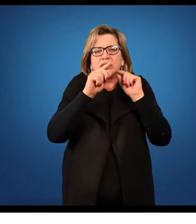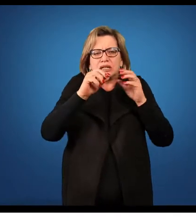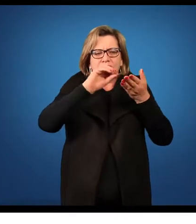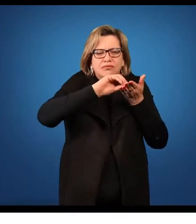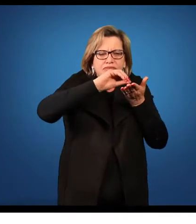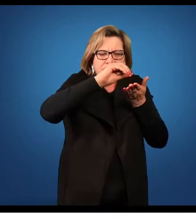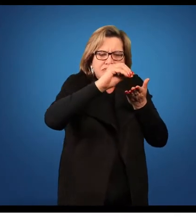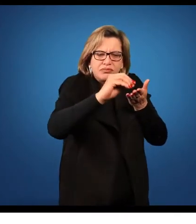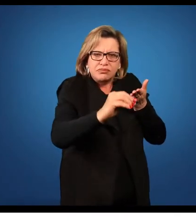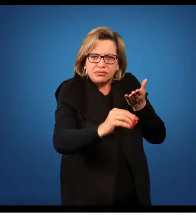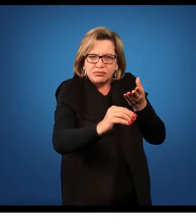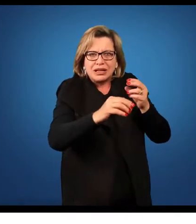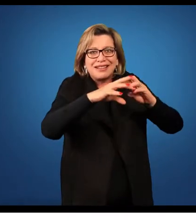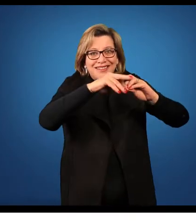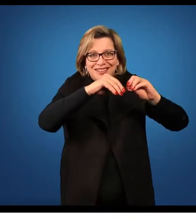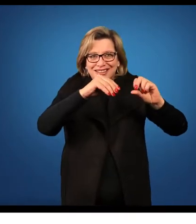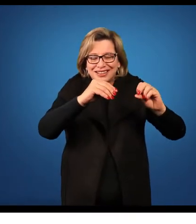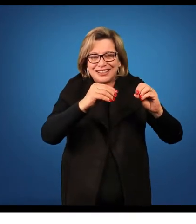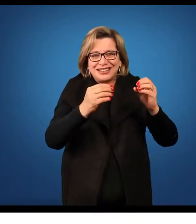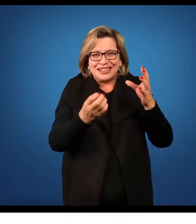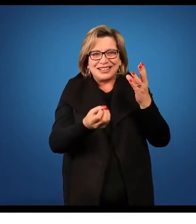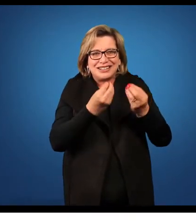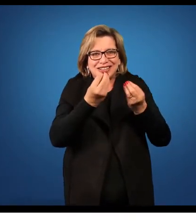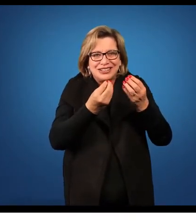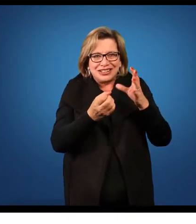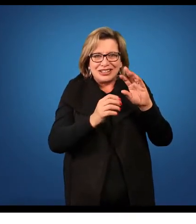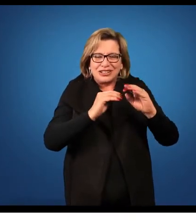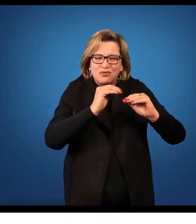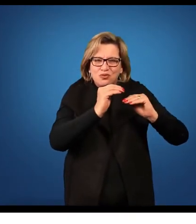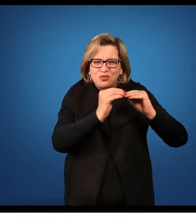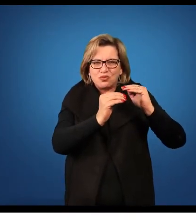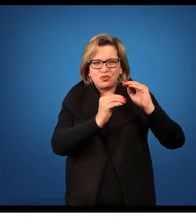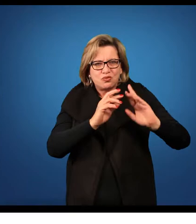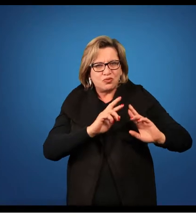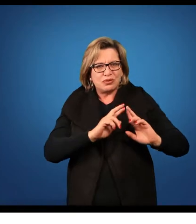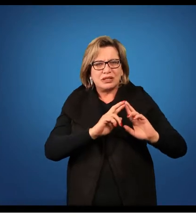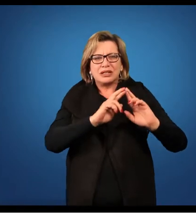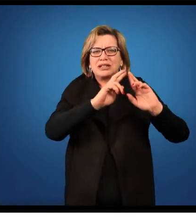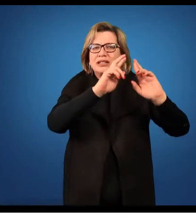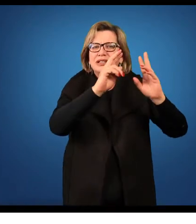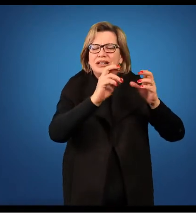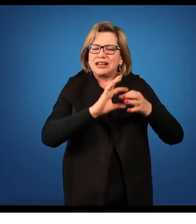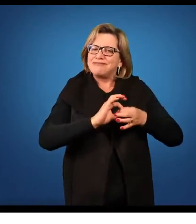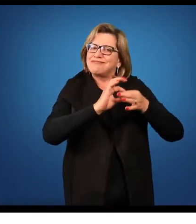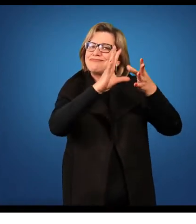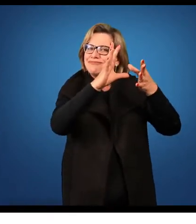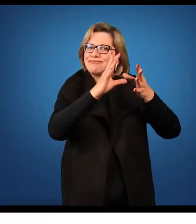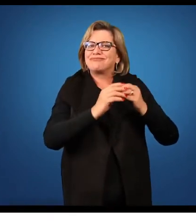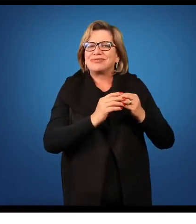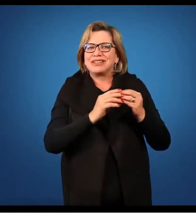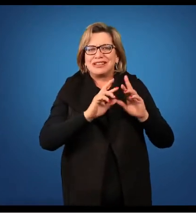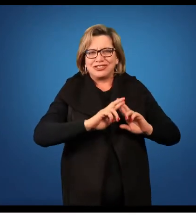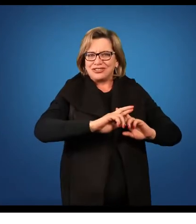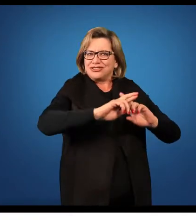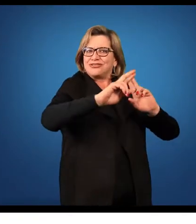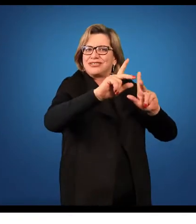irá cair sobre o substrato e o gametófito irá desenvolver-se de forma completamente livre também. Diferentemente de outros grupos que nós